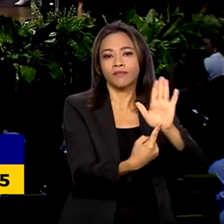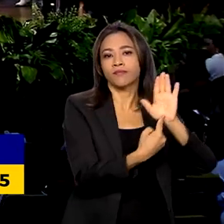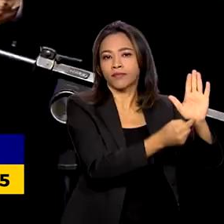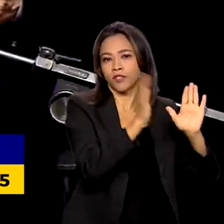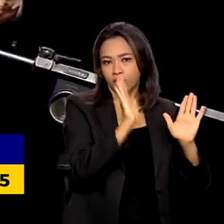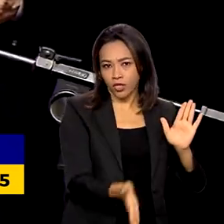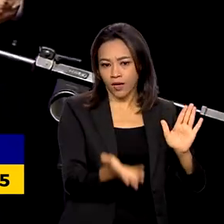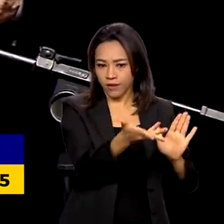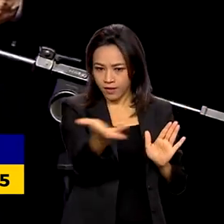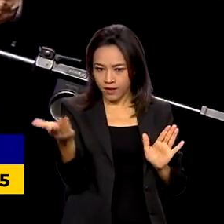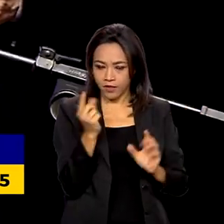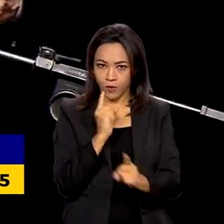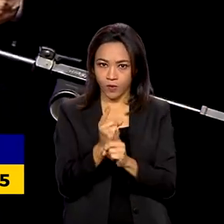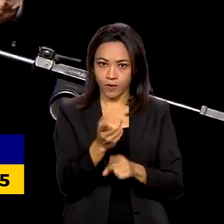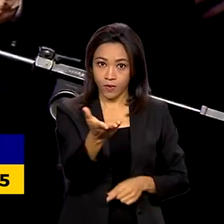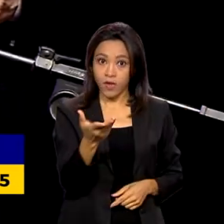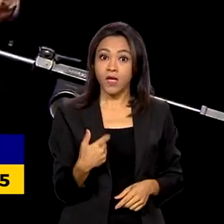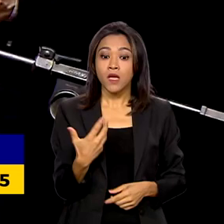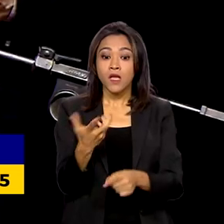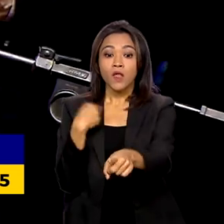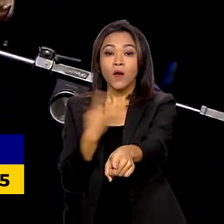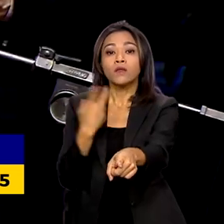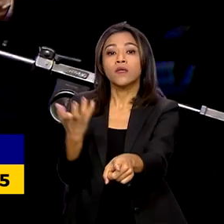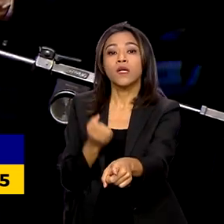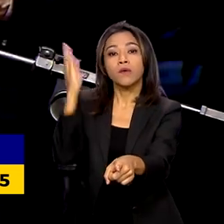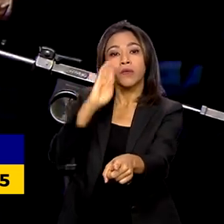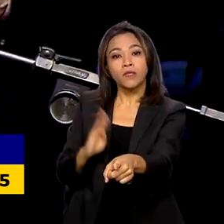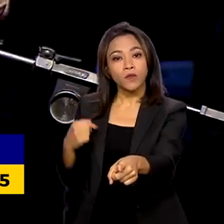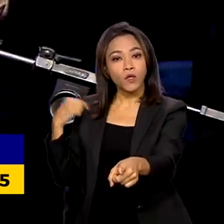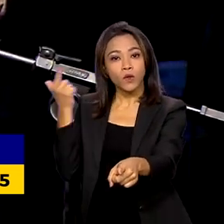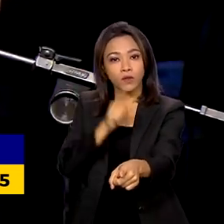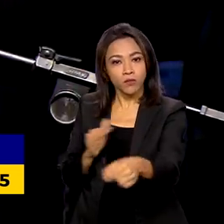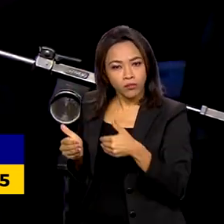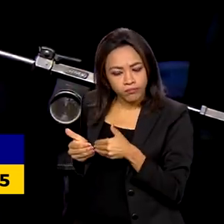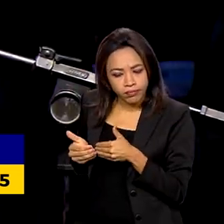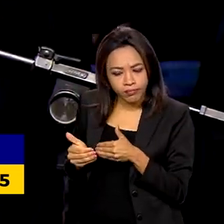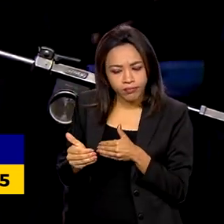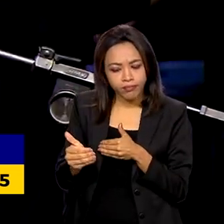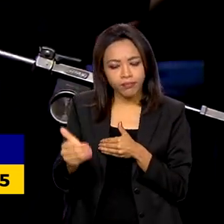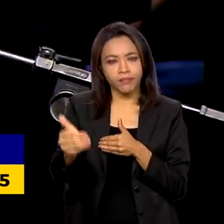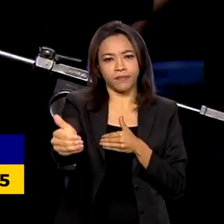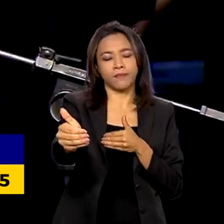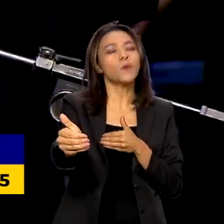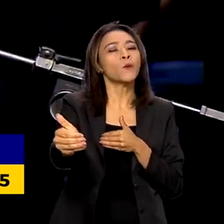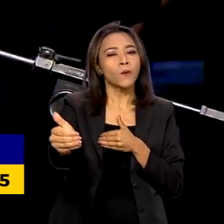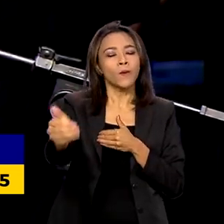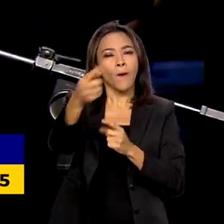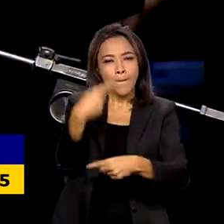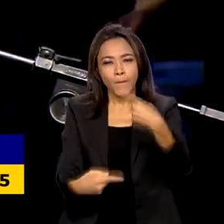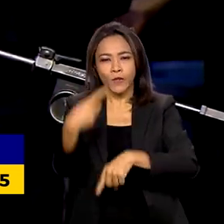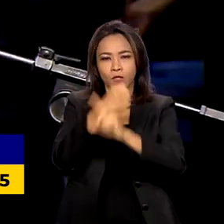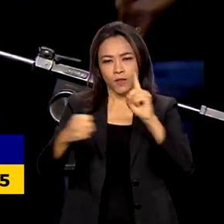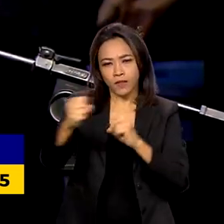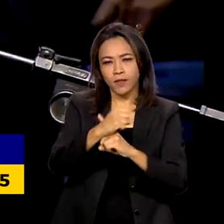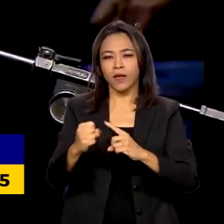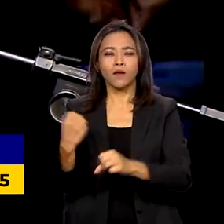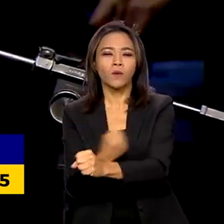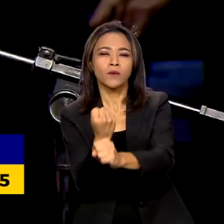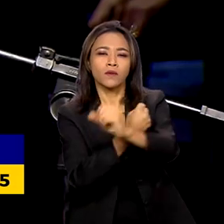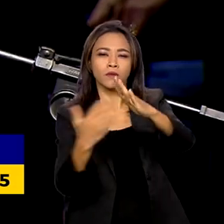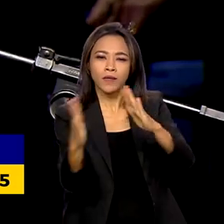Alagoas. A gente quer um Brasil que a gente avance na política social da habitação